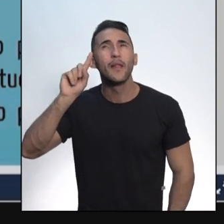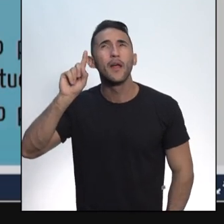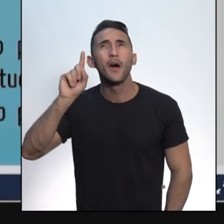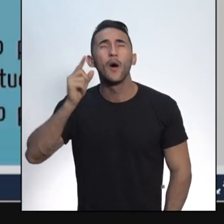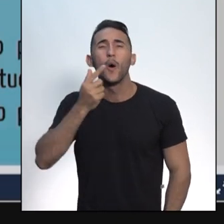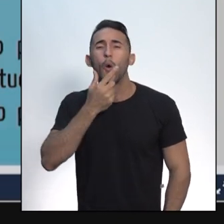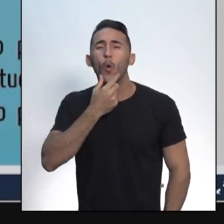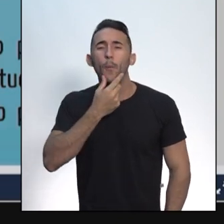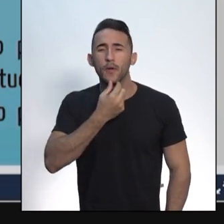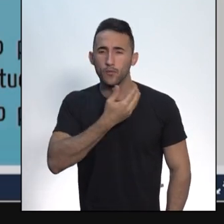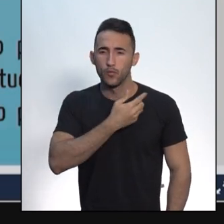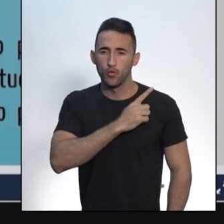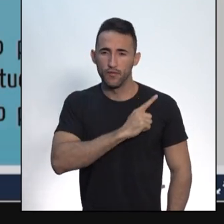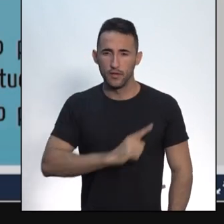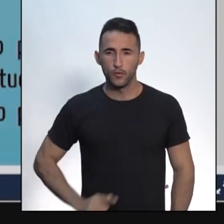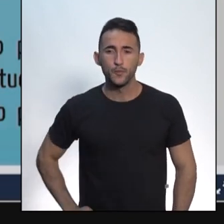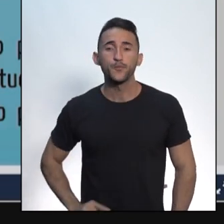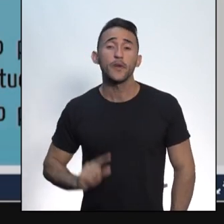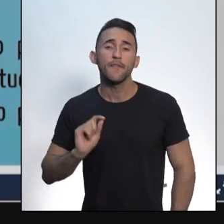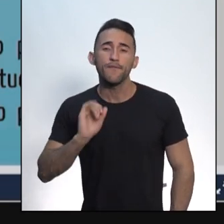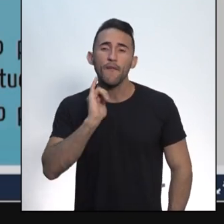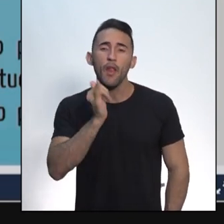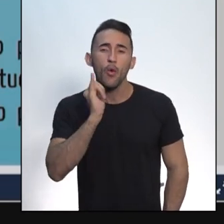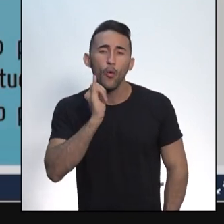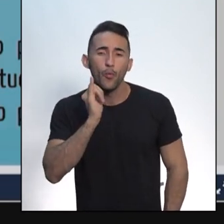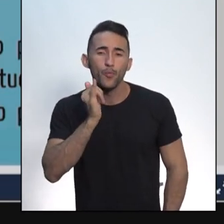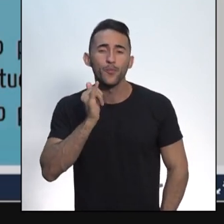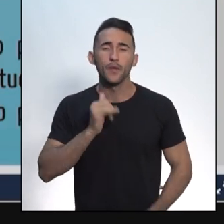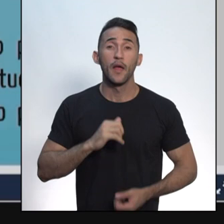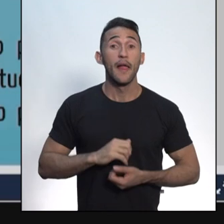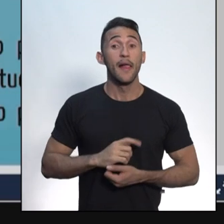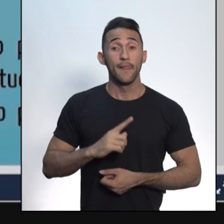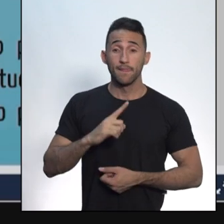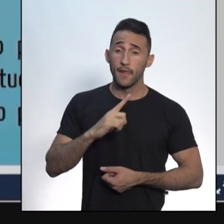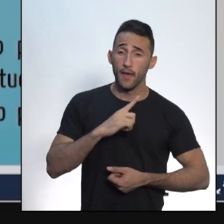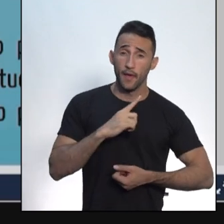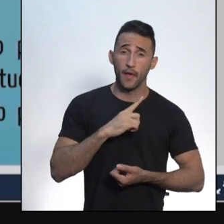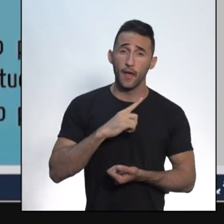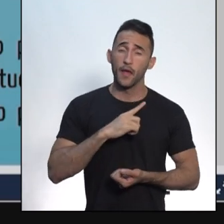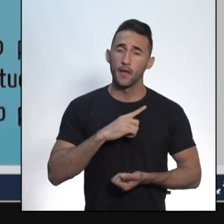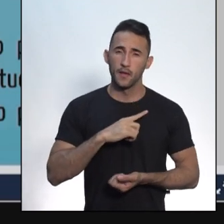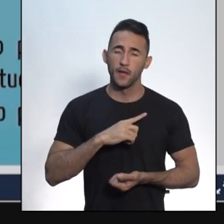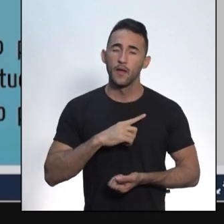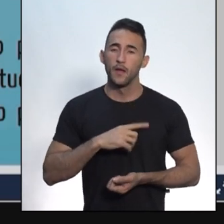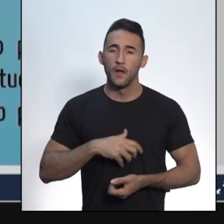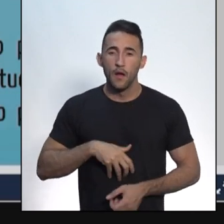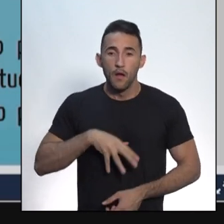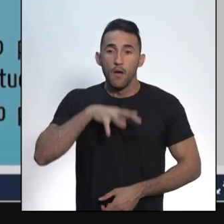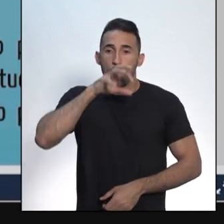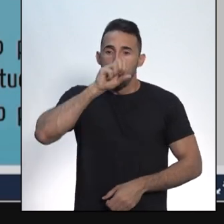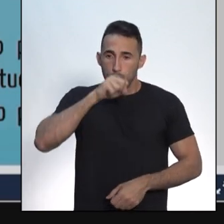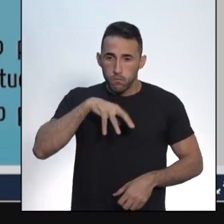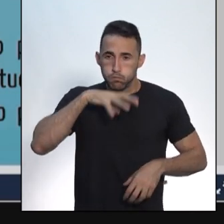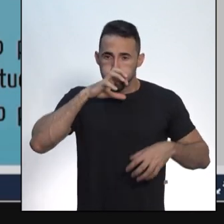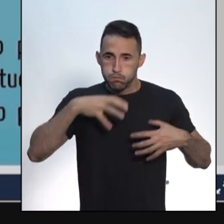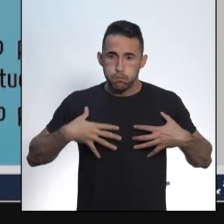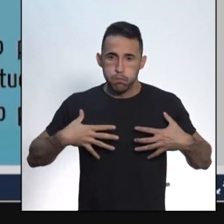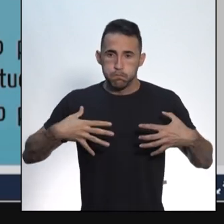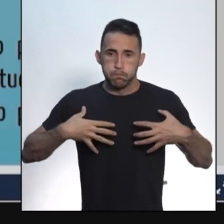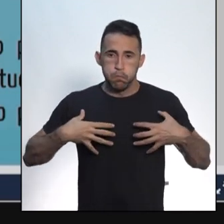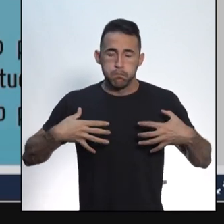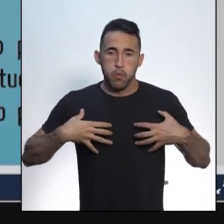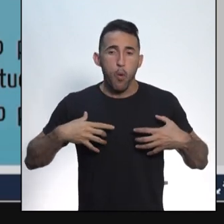governador, enfim, ele disse o seguinte, olha, existem respiradores mecânicos em maior número